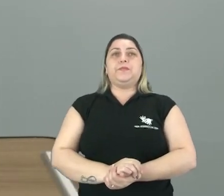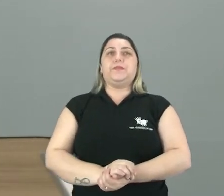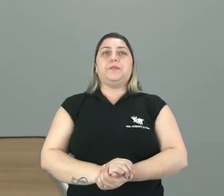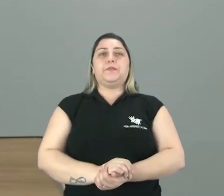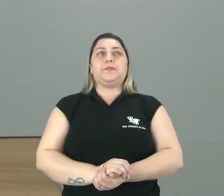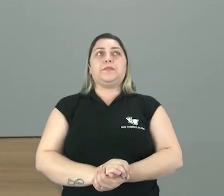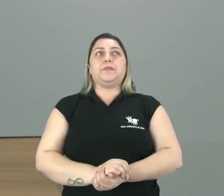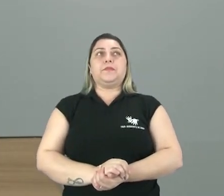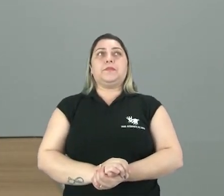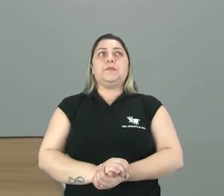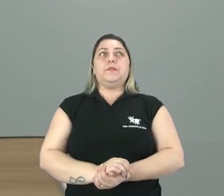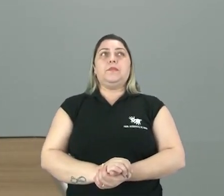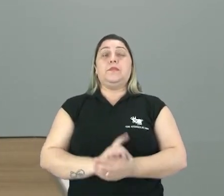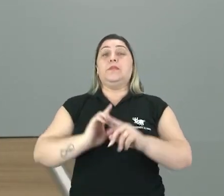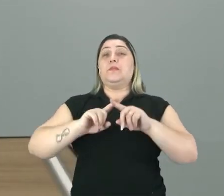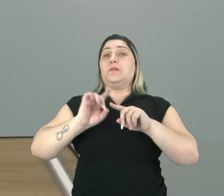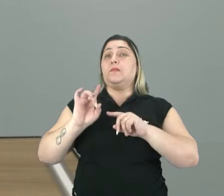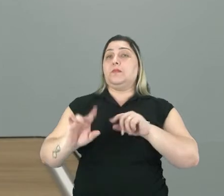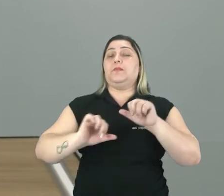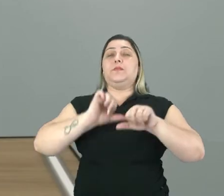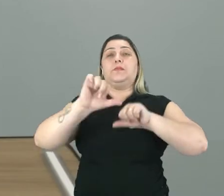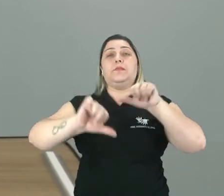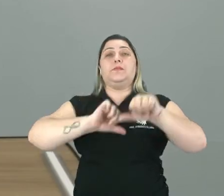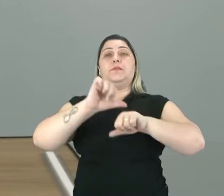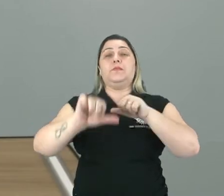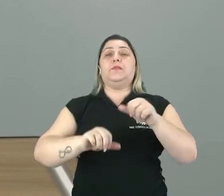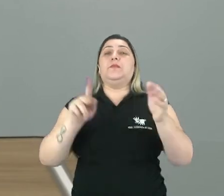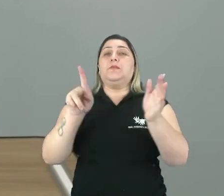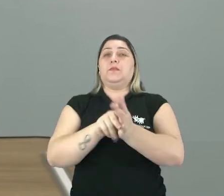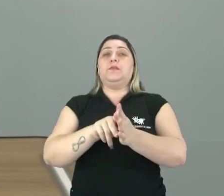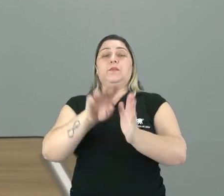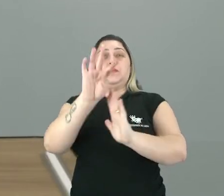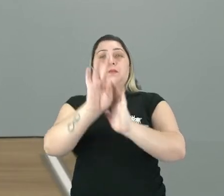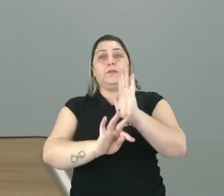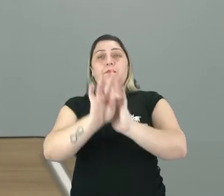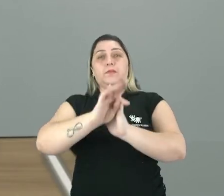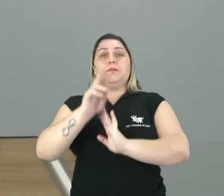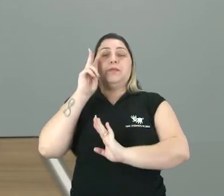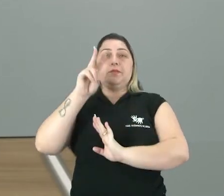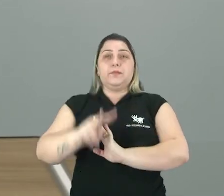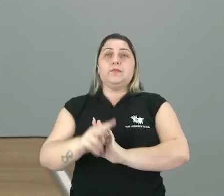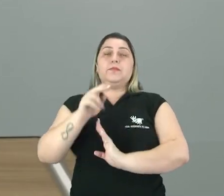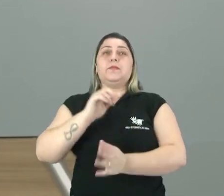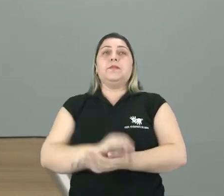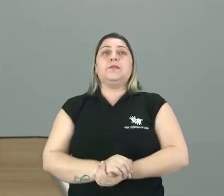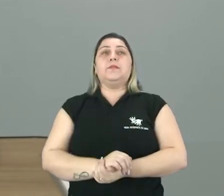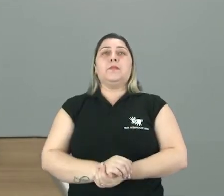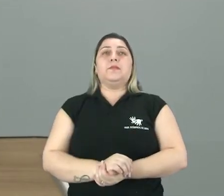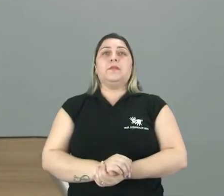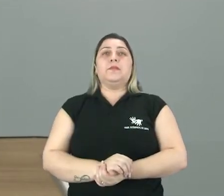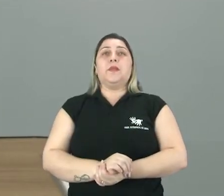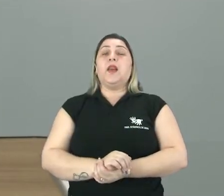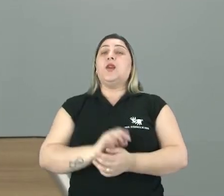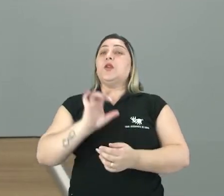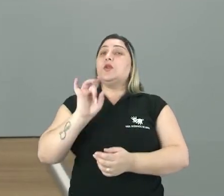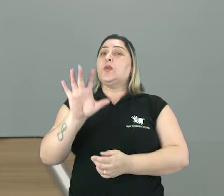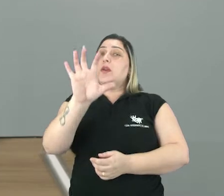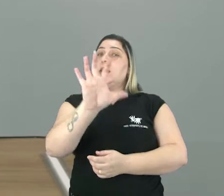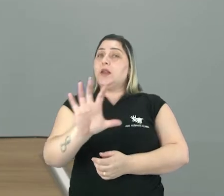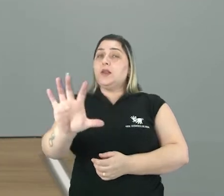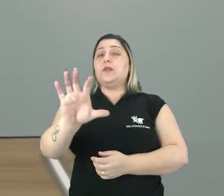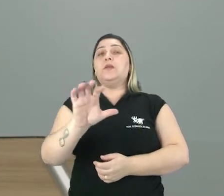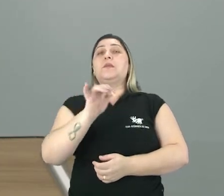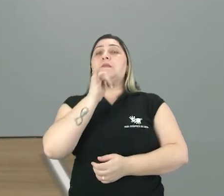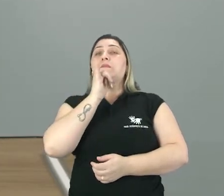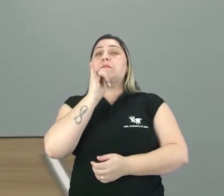Mas só vai alterar, como diz o próprio texto que nós acabamos de ver, a questão daquela região. Porque, por